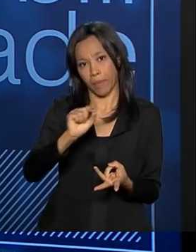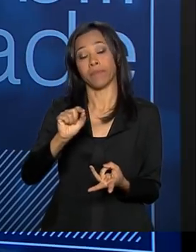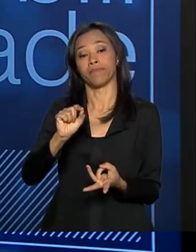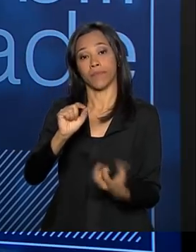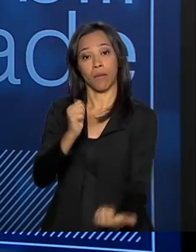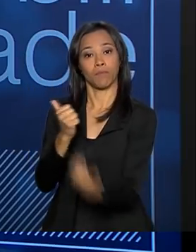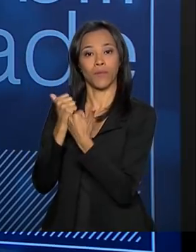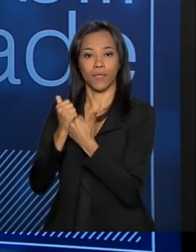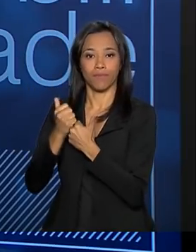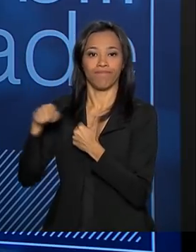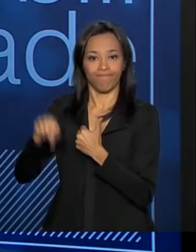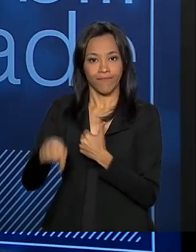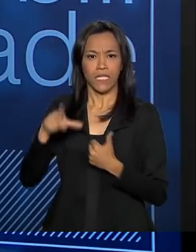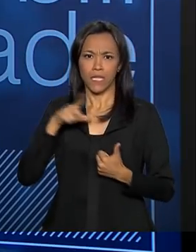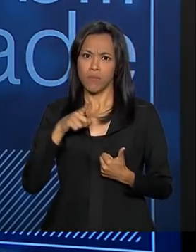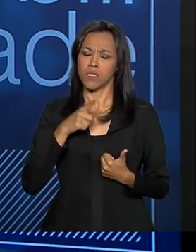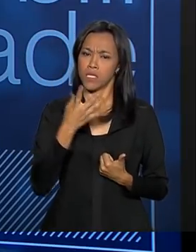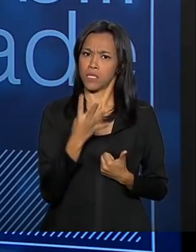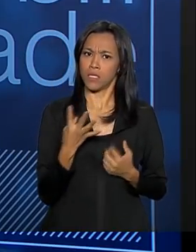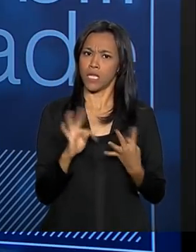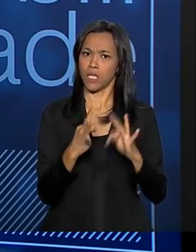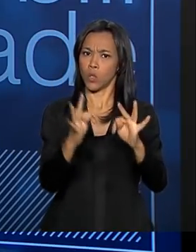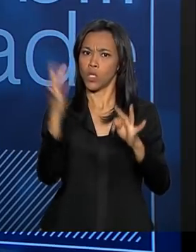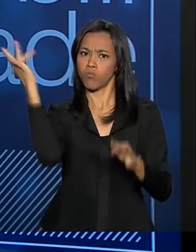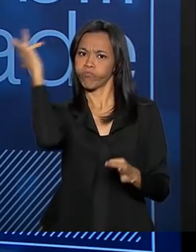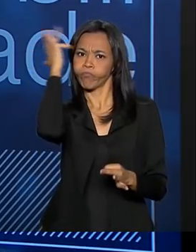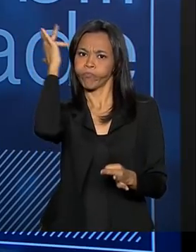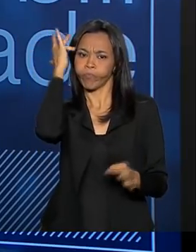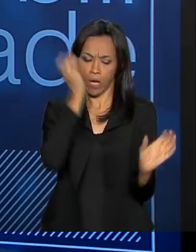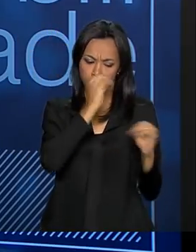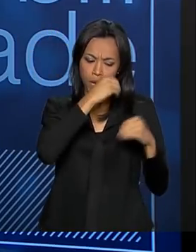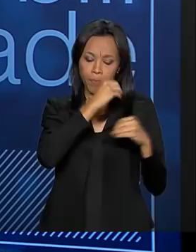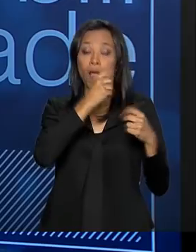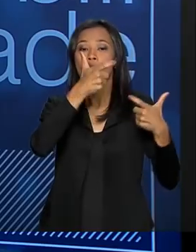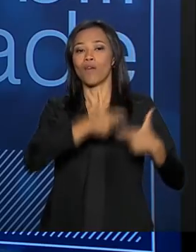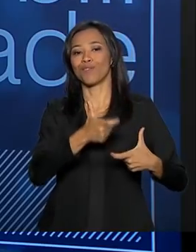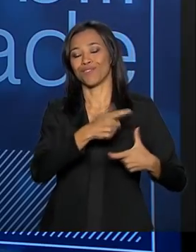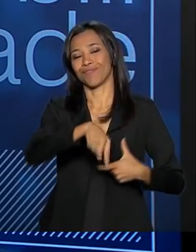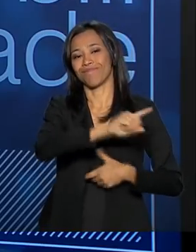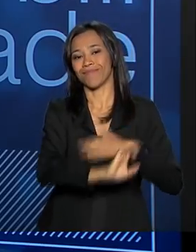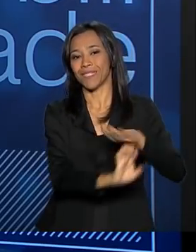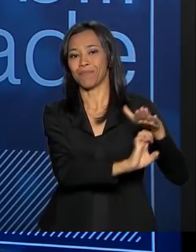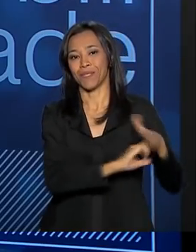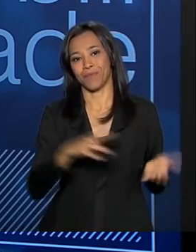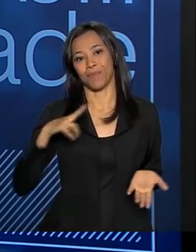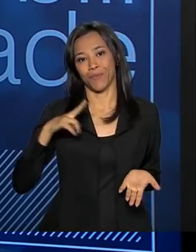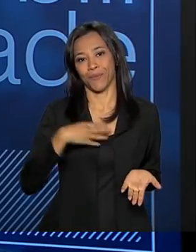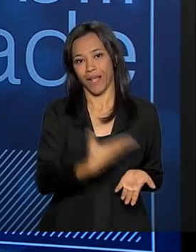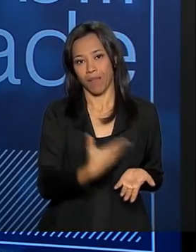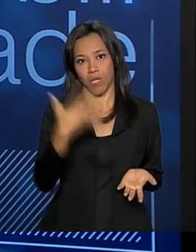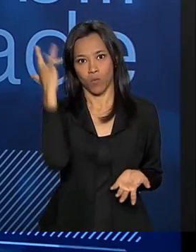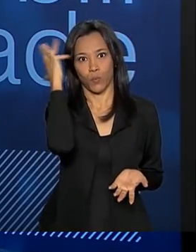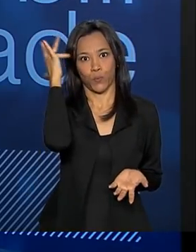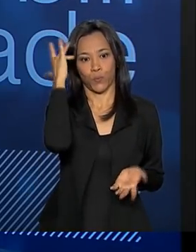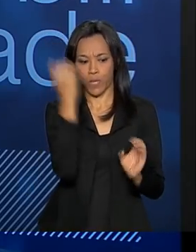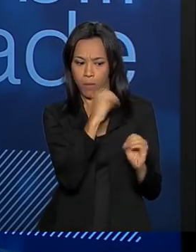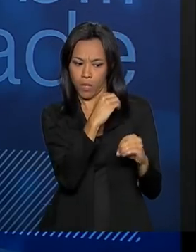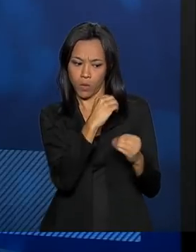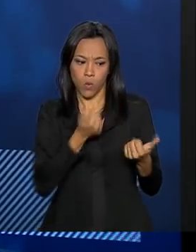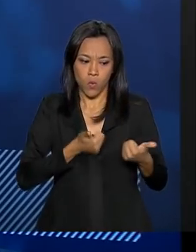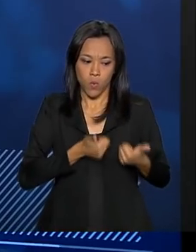você vê que tecnologias de ponta são realizadas em grandes laboratórios de empresas privadas, porque são laboratórios sofisticados e que